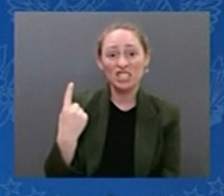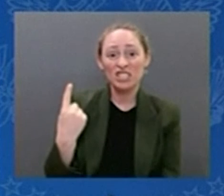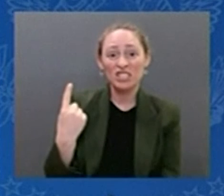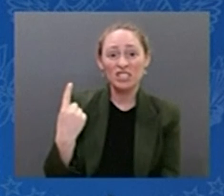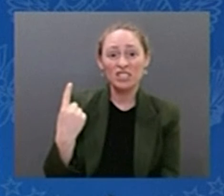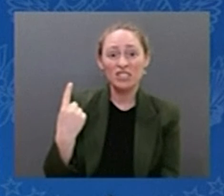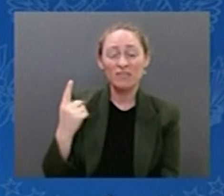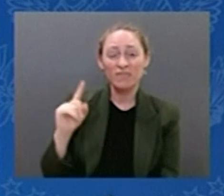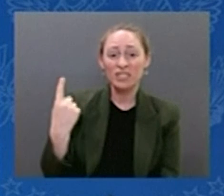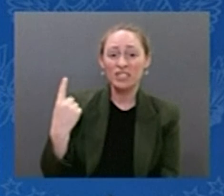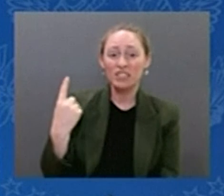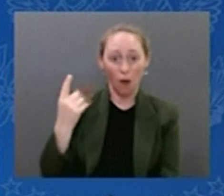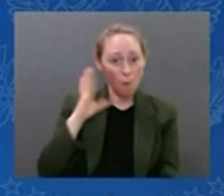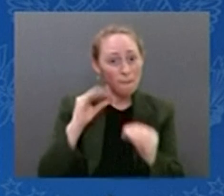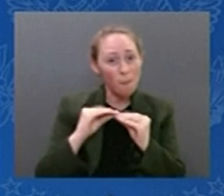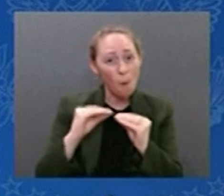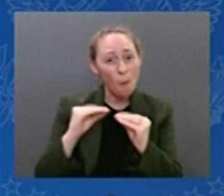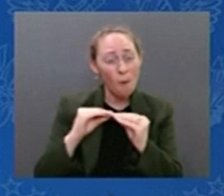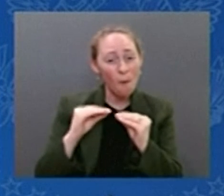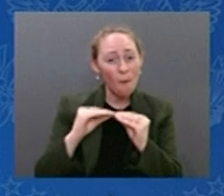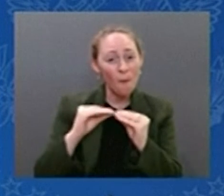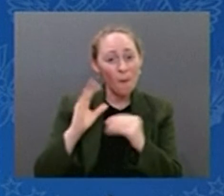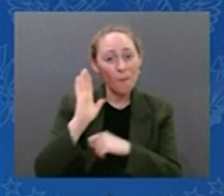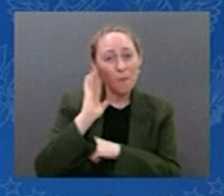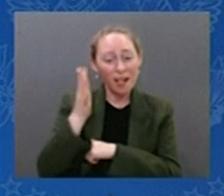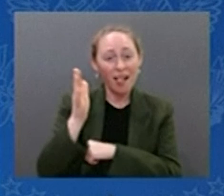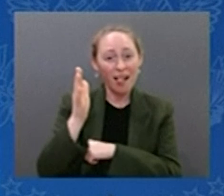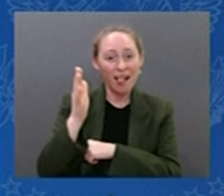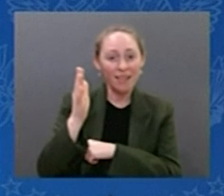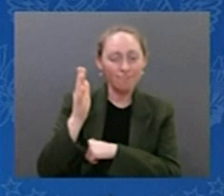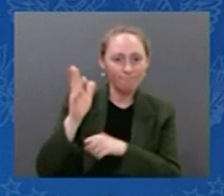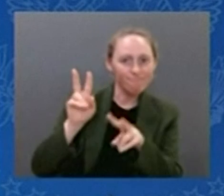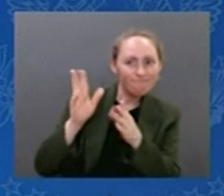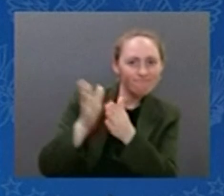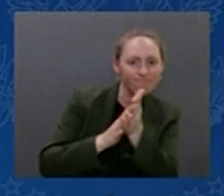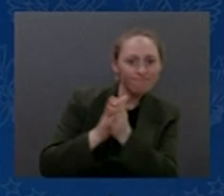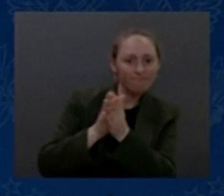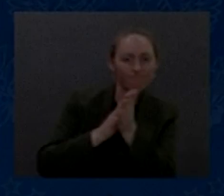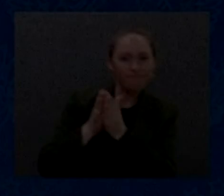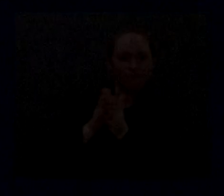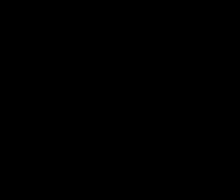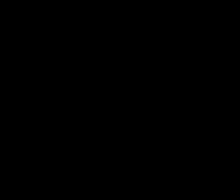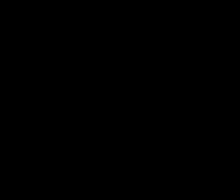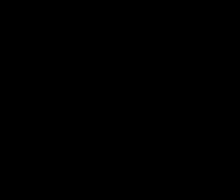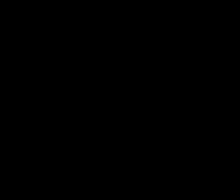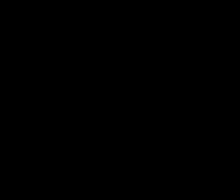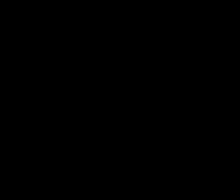E desde assim que sabemos, Univerção é 13.8 milha anos! Joel.